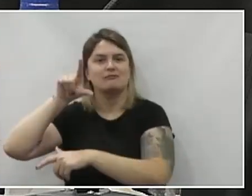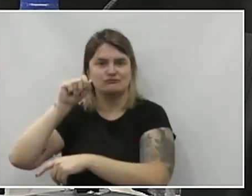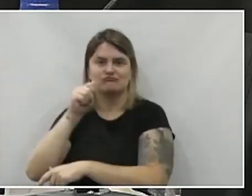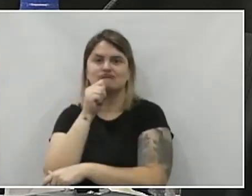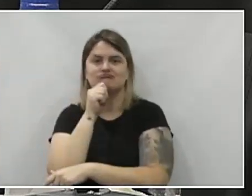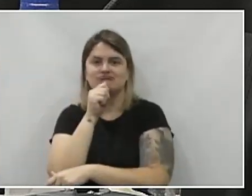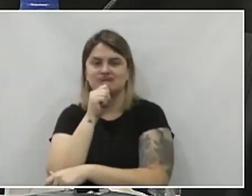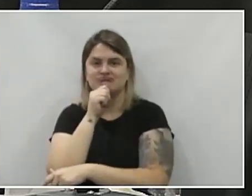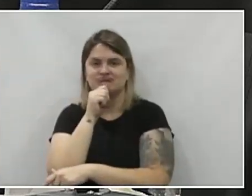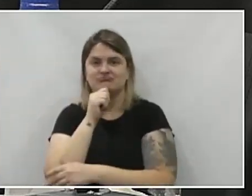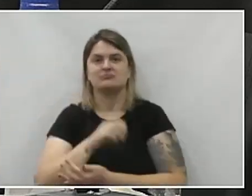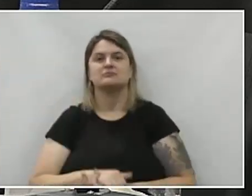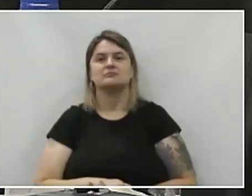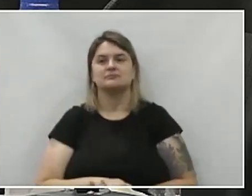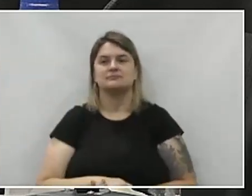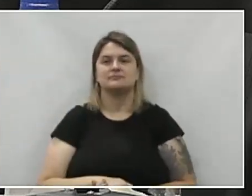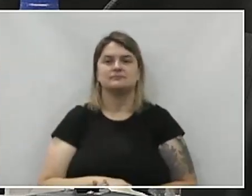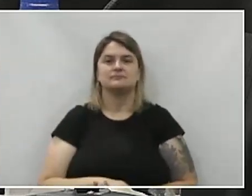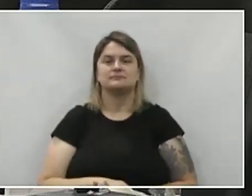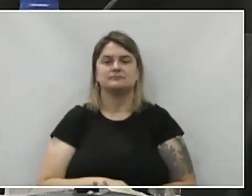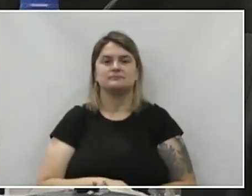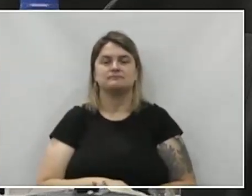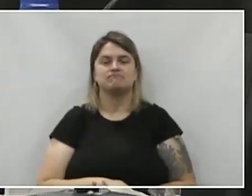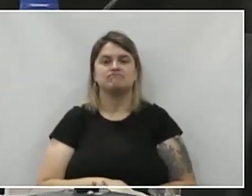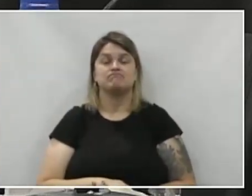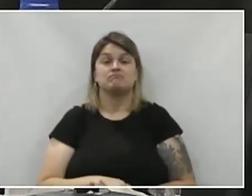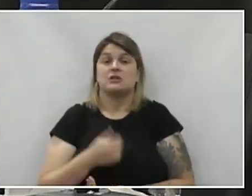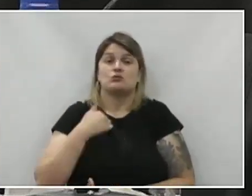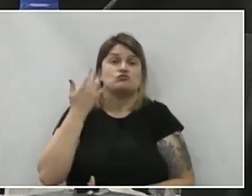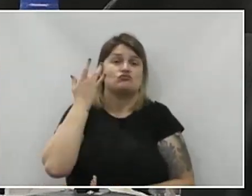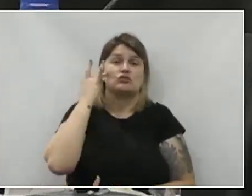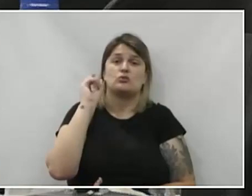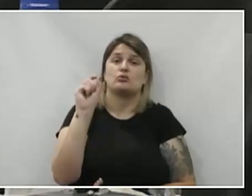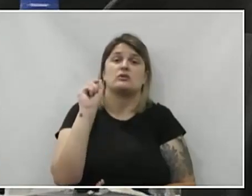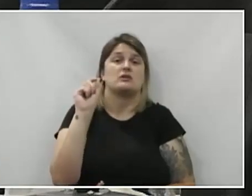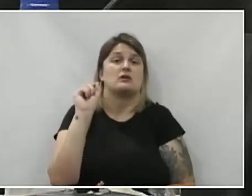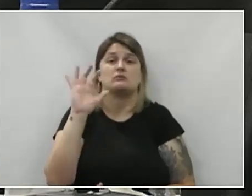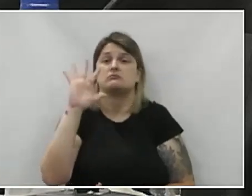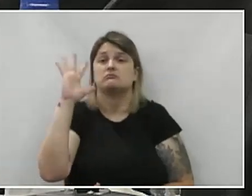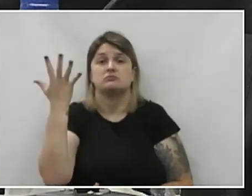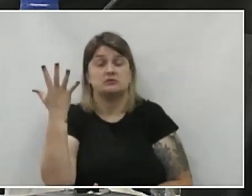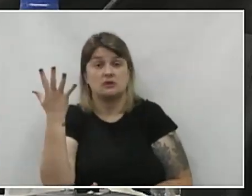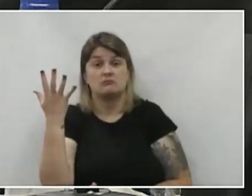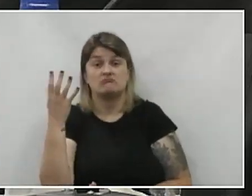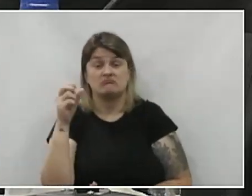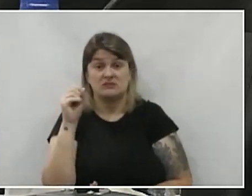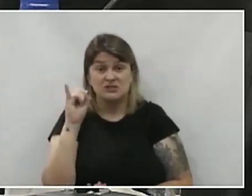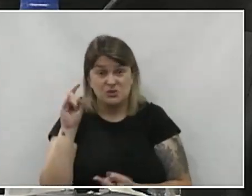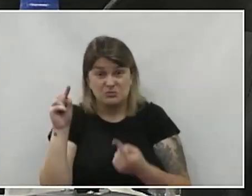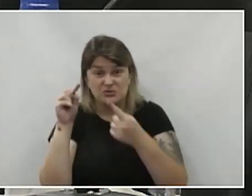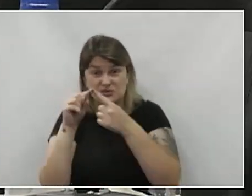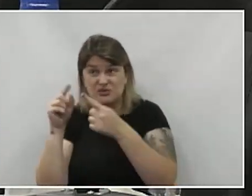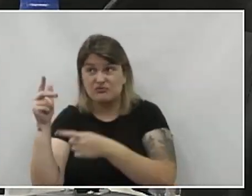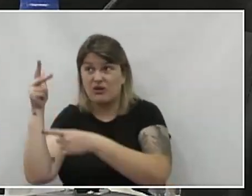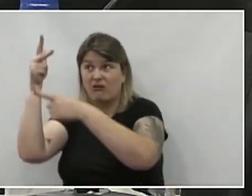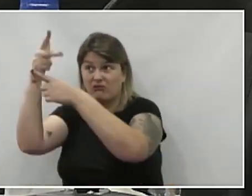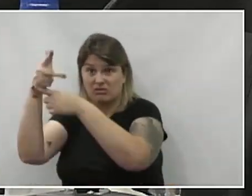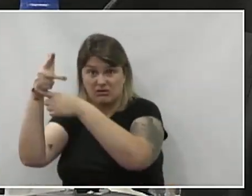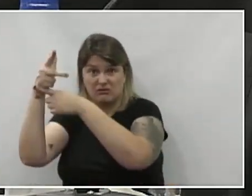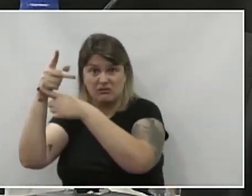rua, em tudo que é lugar ainda. Realmente não sei o que está acontecendo aqui na cidade. Se a intenção dos radars